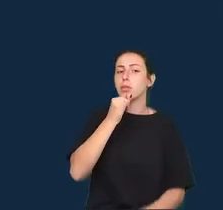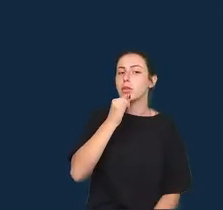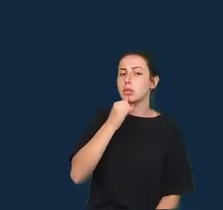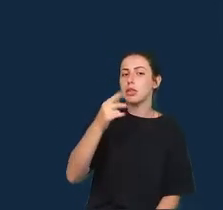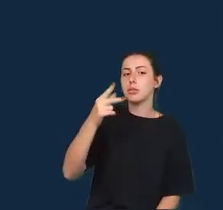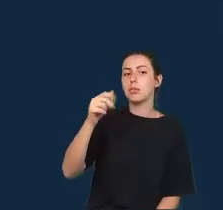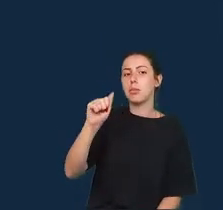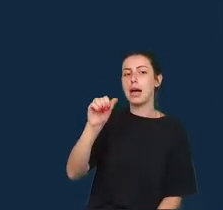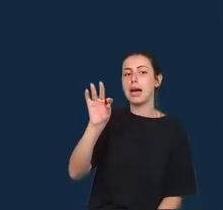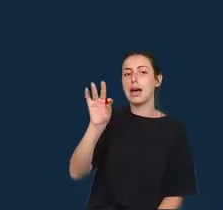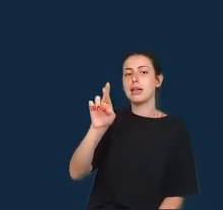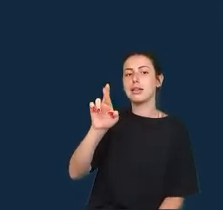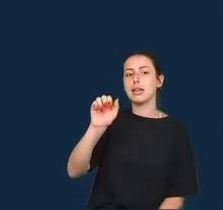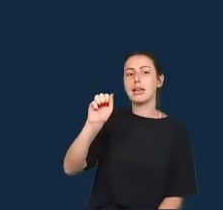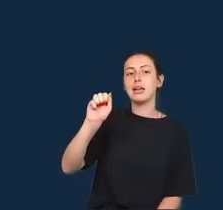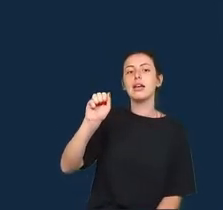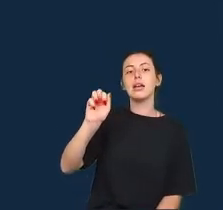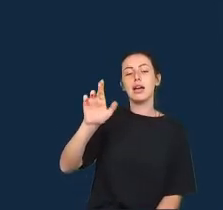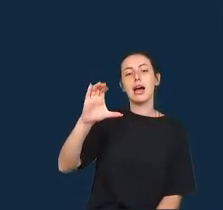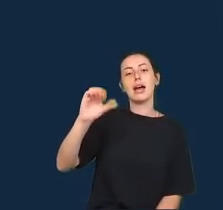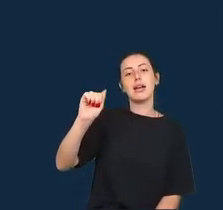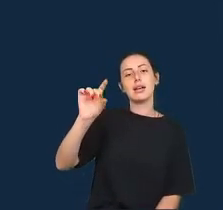supremacia enfim.